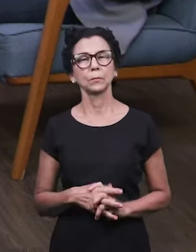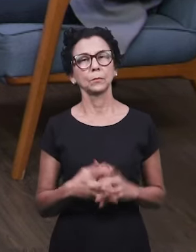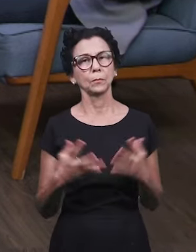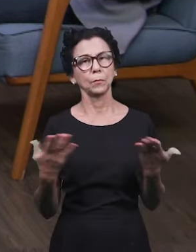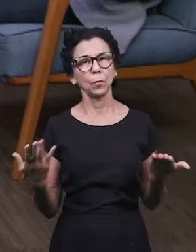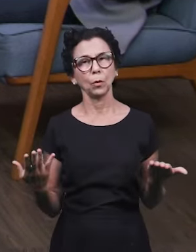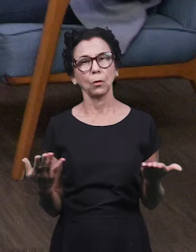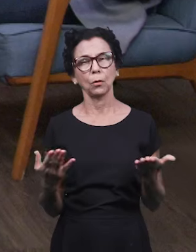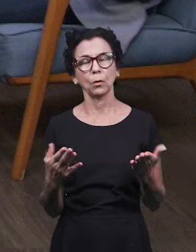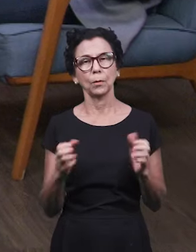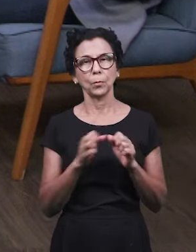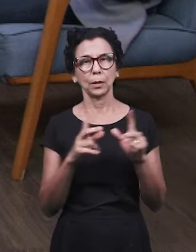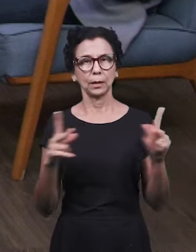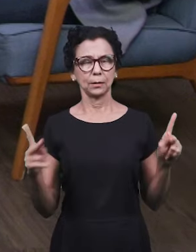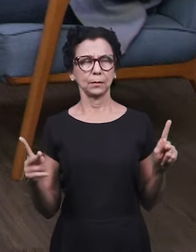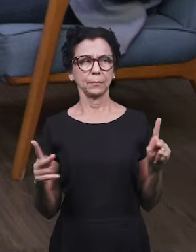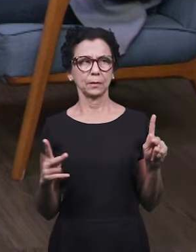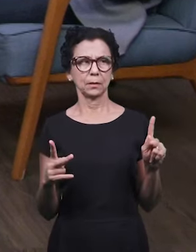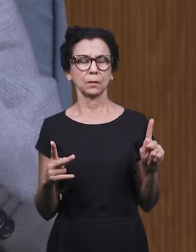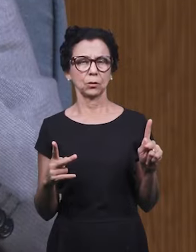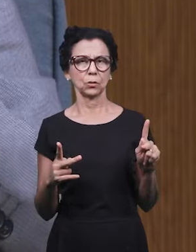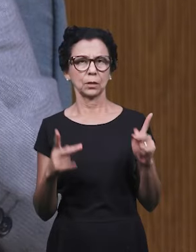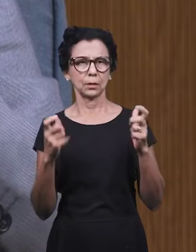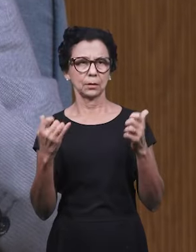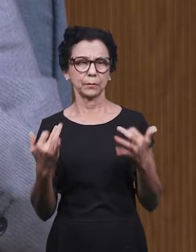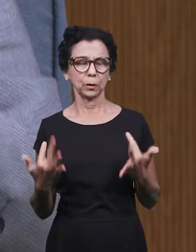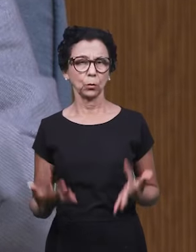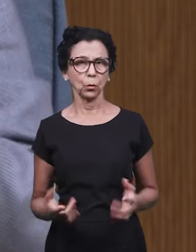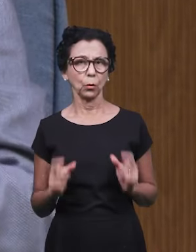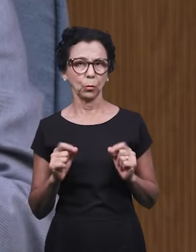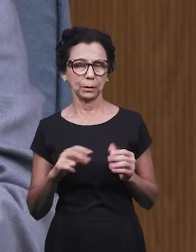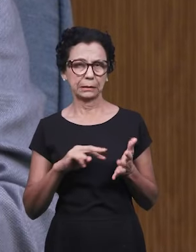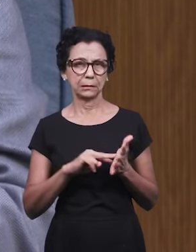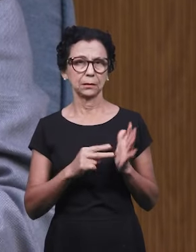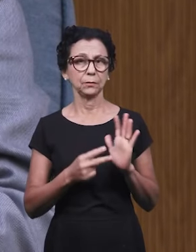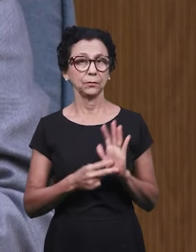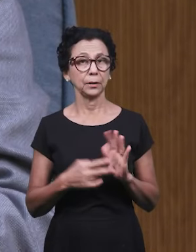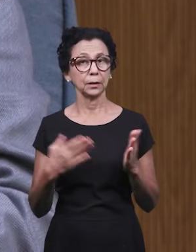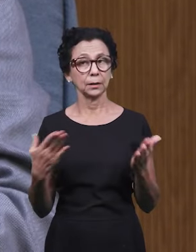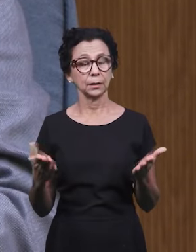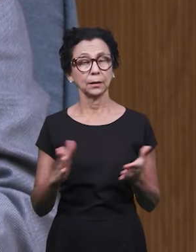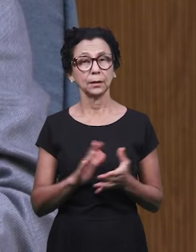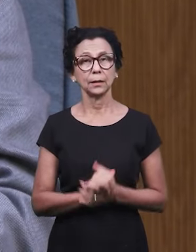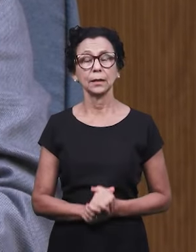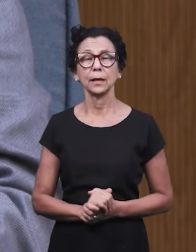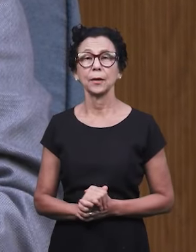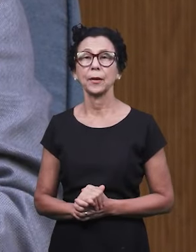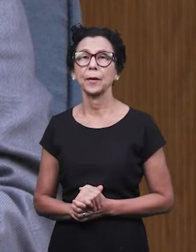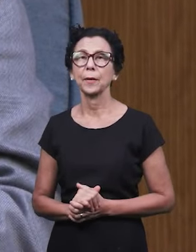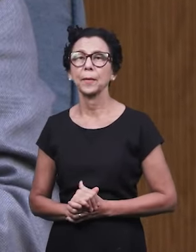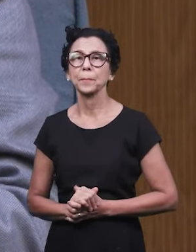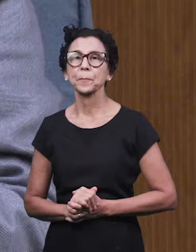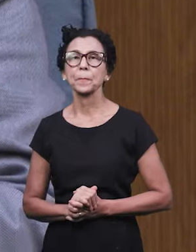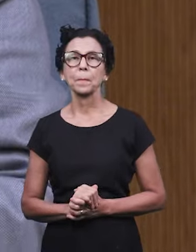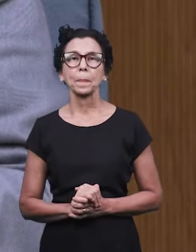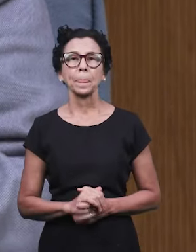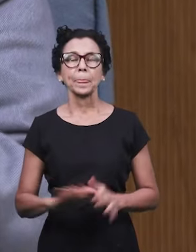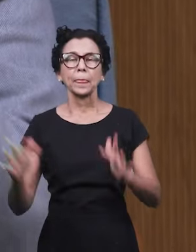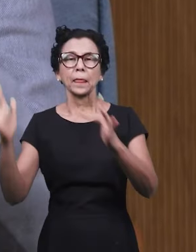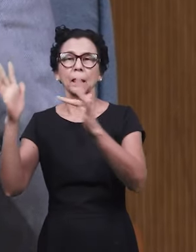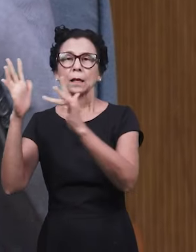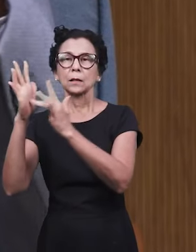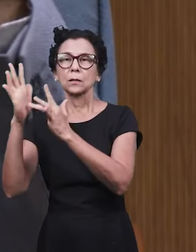abertura do livro de Apocalipse, do verso inicial, que é a revelação de Jesus Cristo